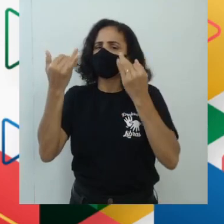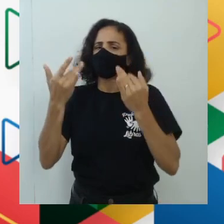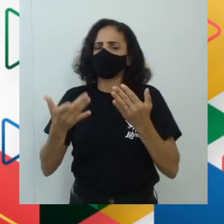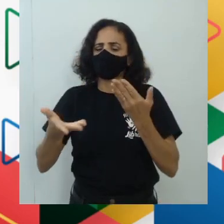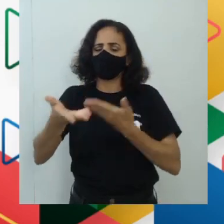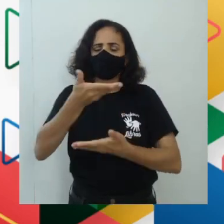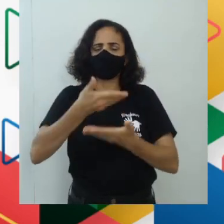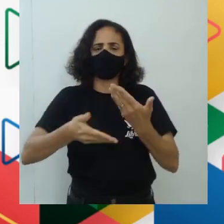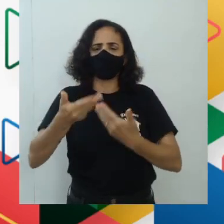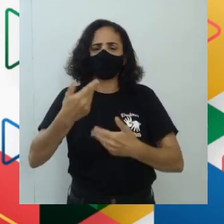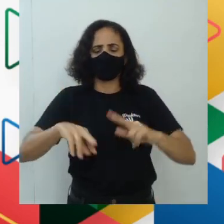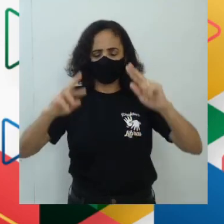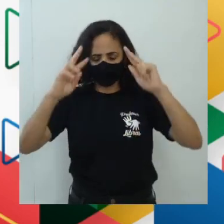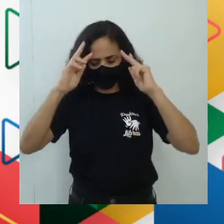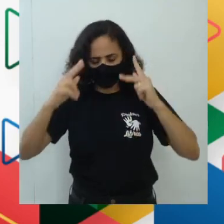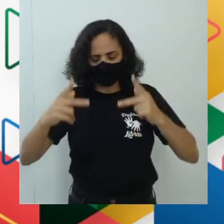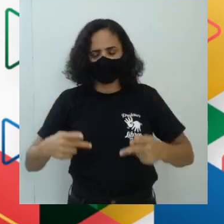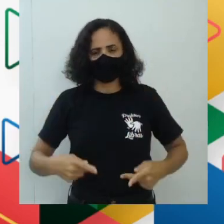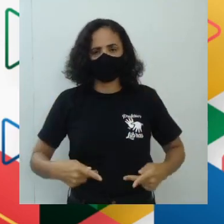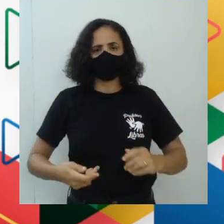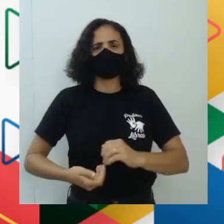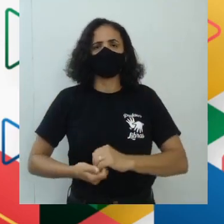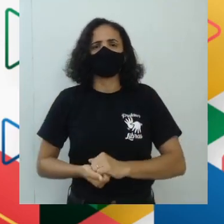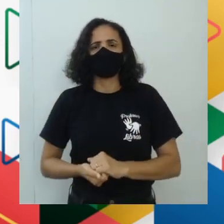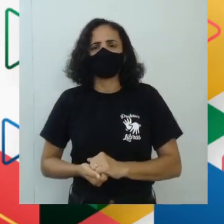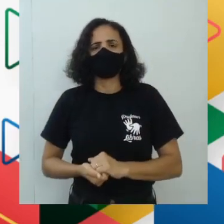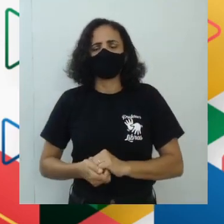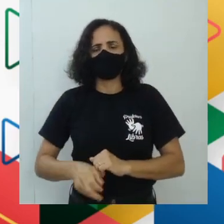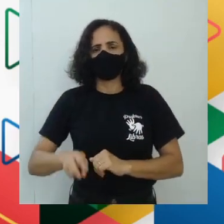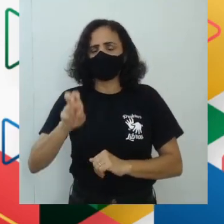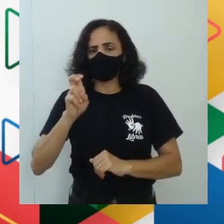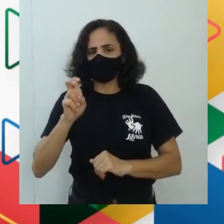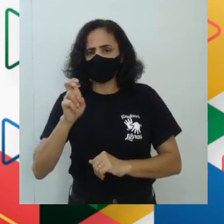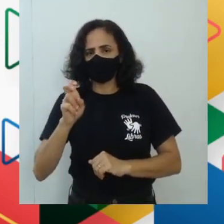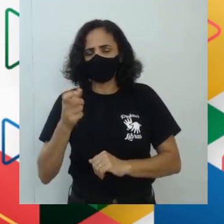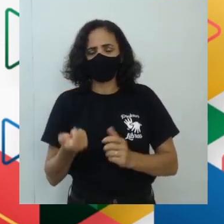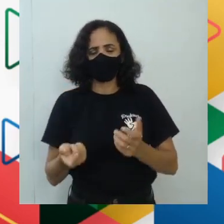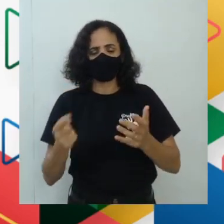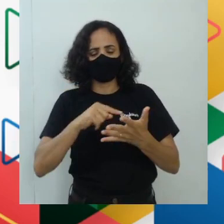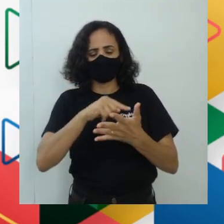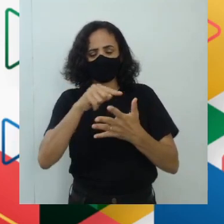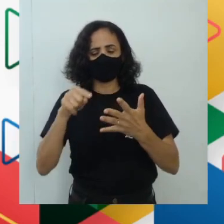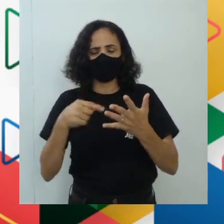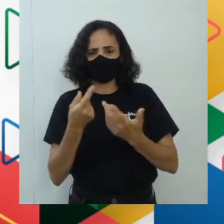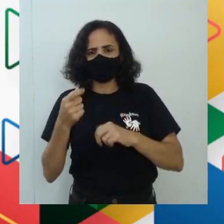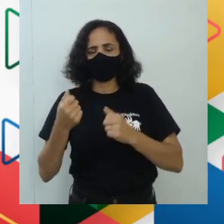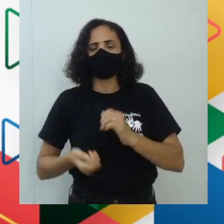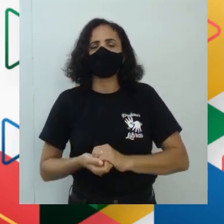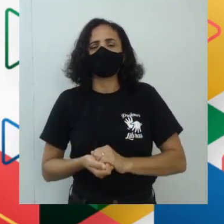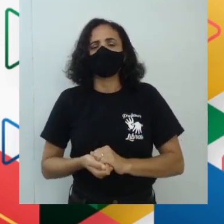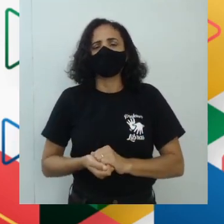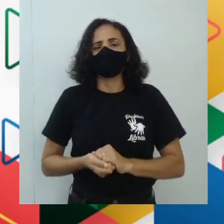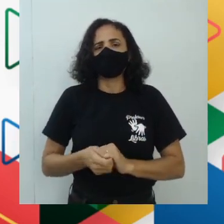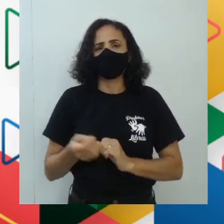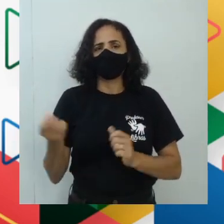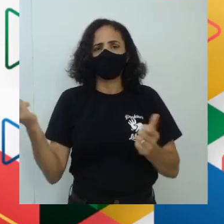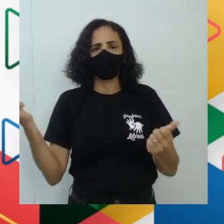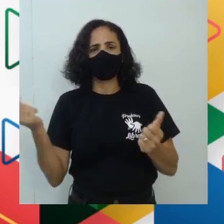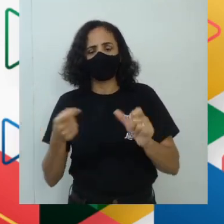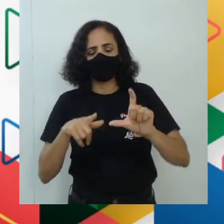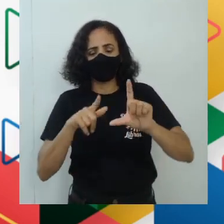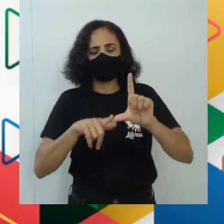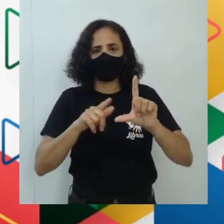relação às questões humanas. Então vamos lá. São cinco opções que eles nos dão aqui. O primeiro, o pensamento mítico